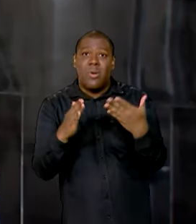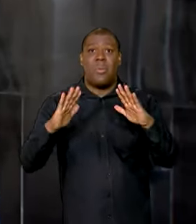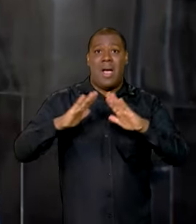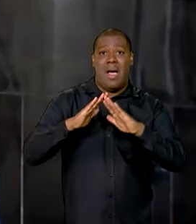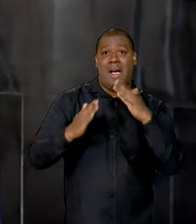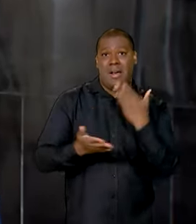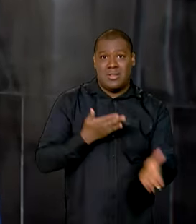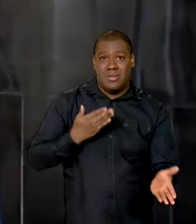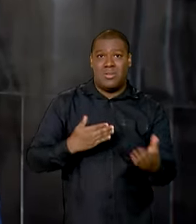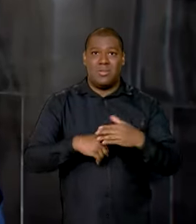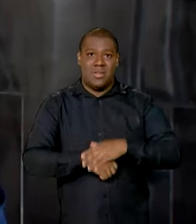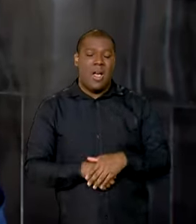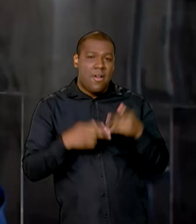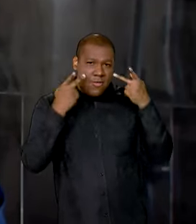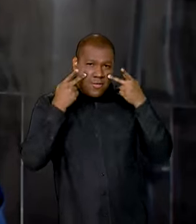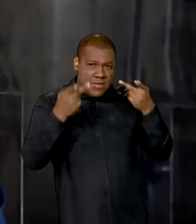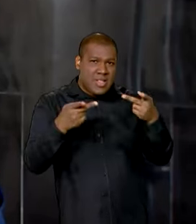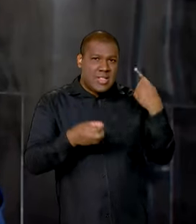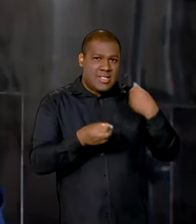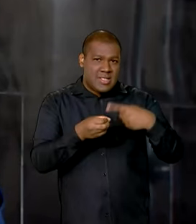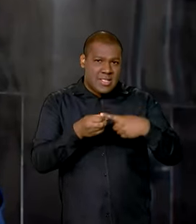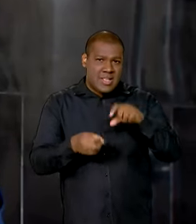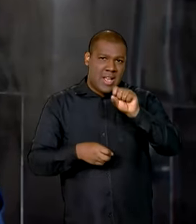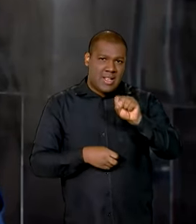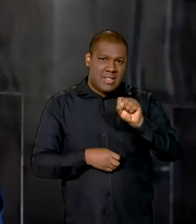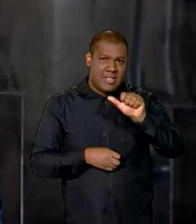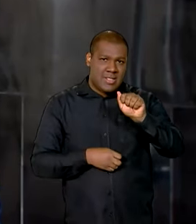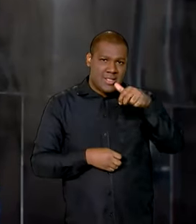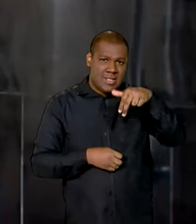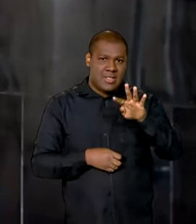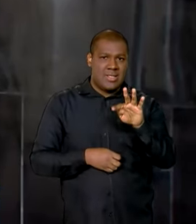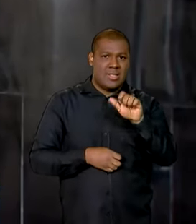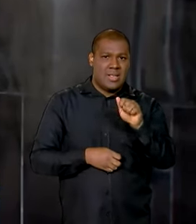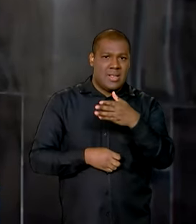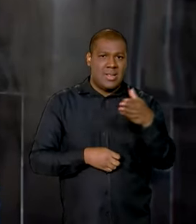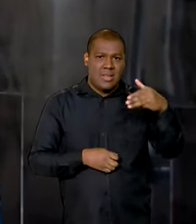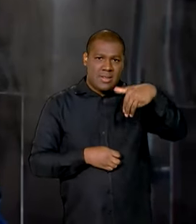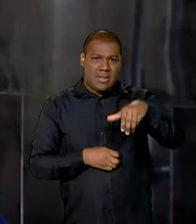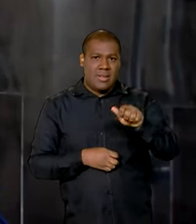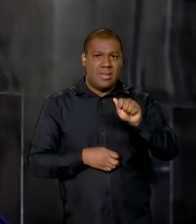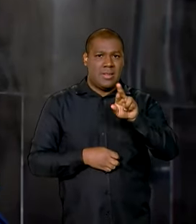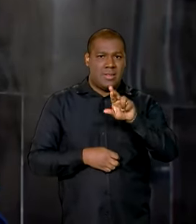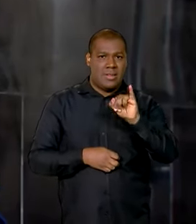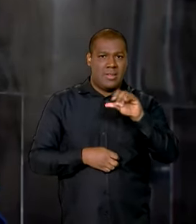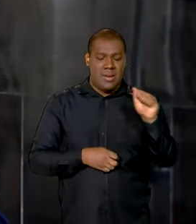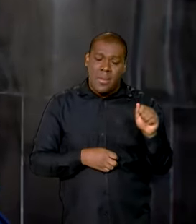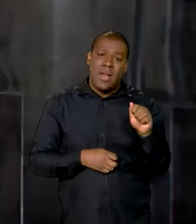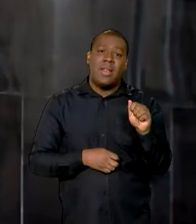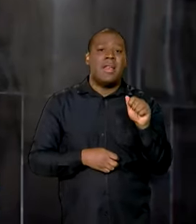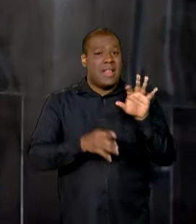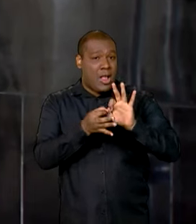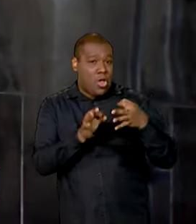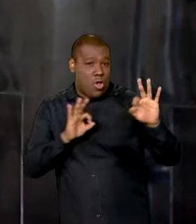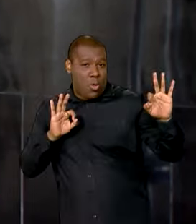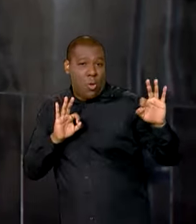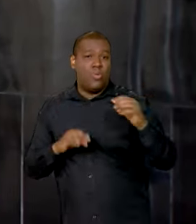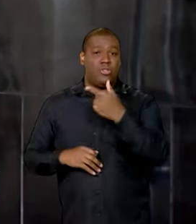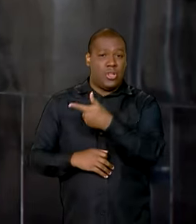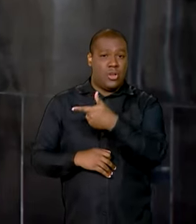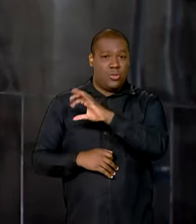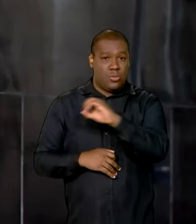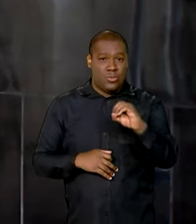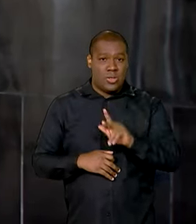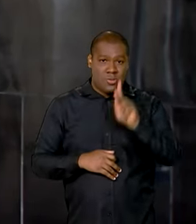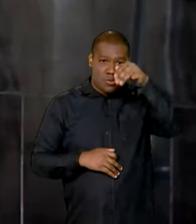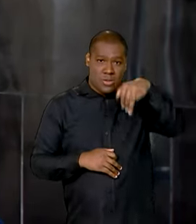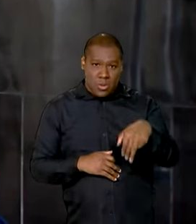da cidade de Santa Maria, que fica a cerca de 290 quilômetros da capital Porto Alegre. Lá ele vai encontrar com